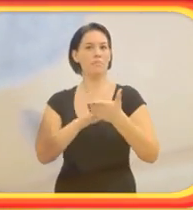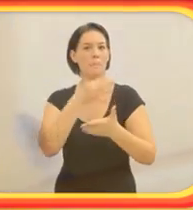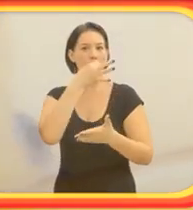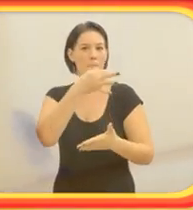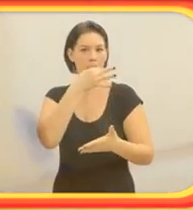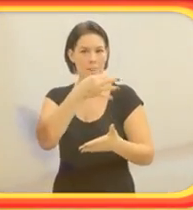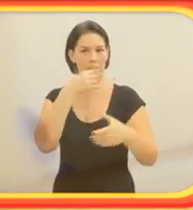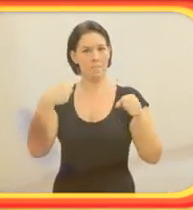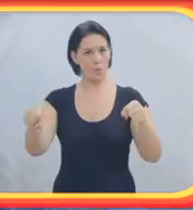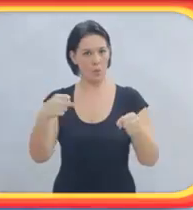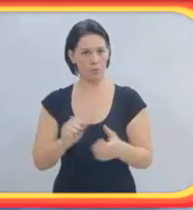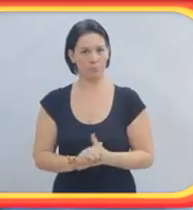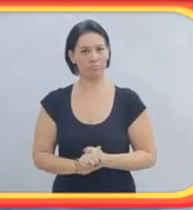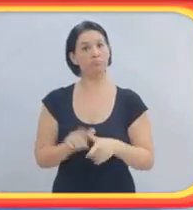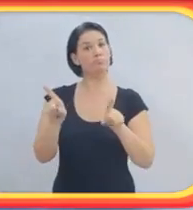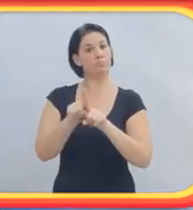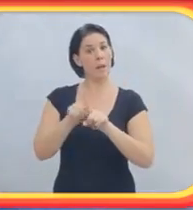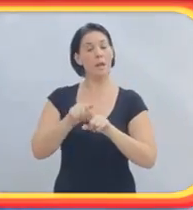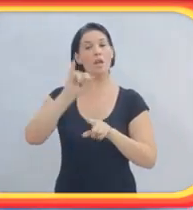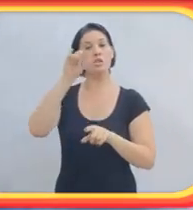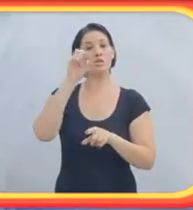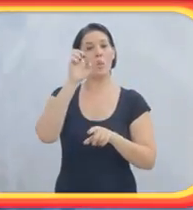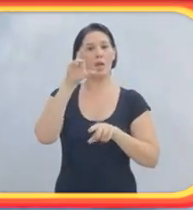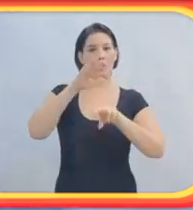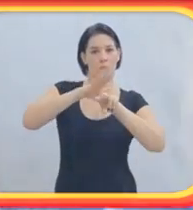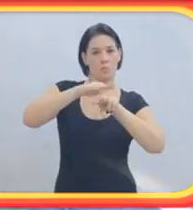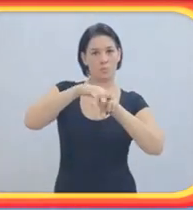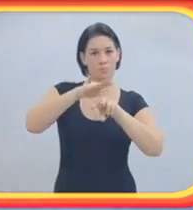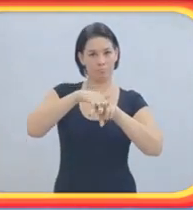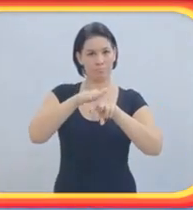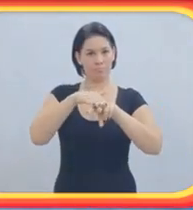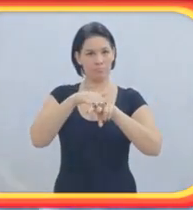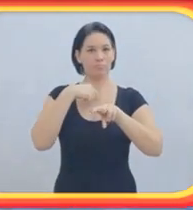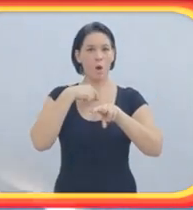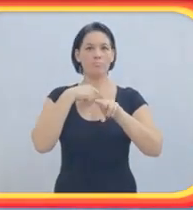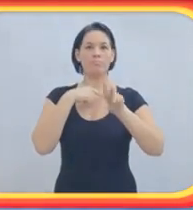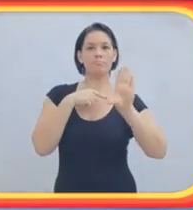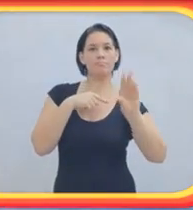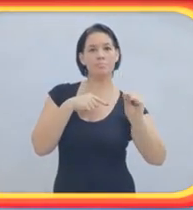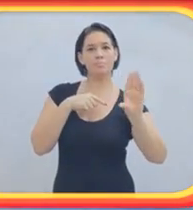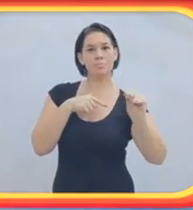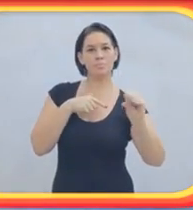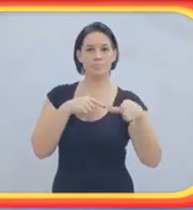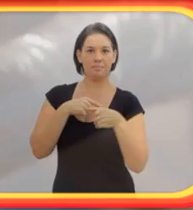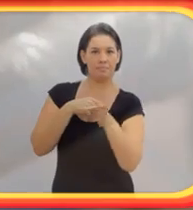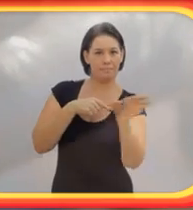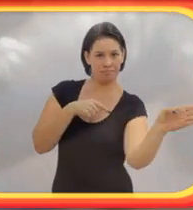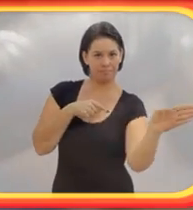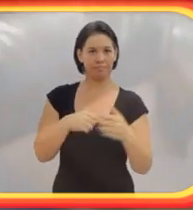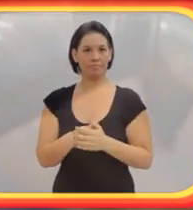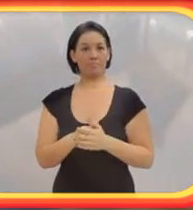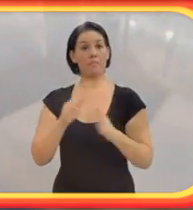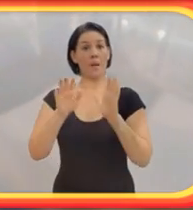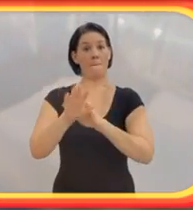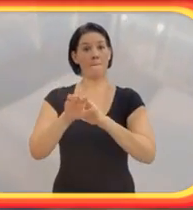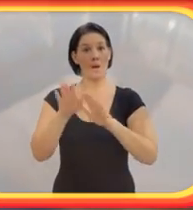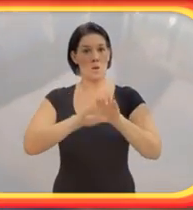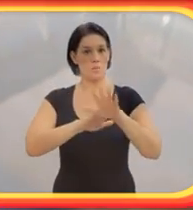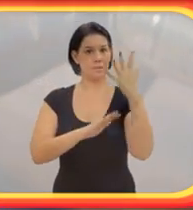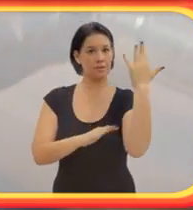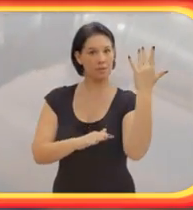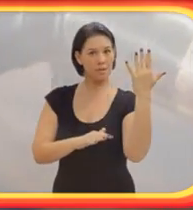e buzina a moto. Ainda também, com o joelho esquerdo, eu faço o pisca aqui no guidão. Com a minha mão esquerda,